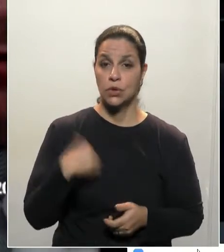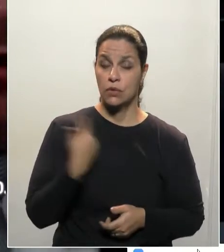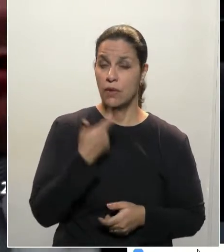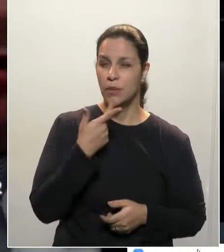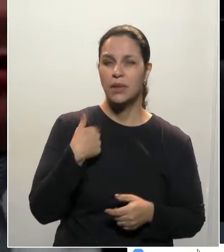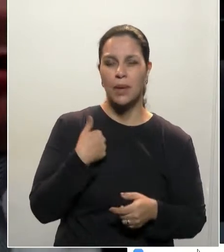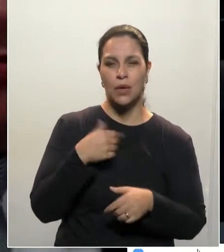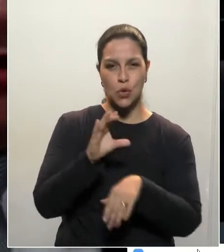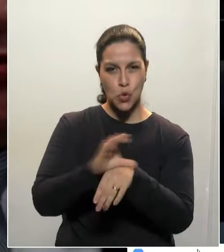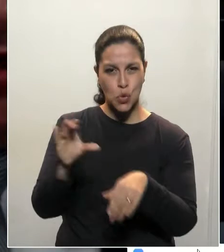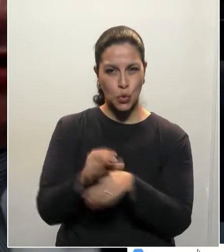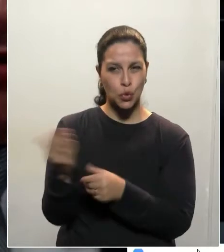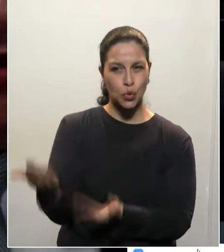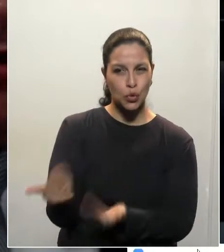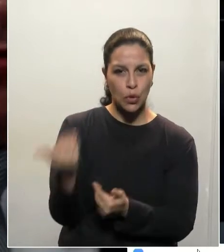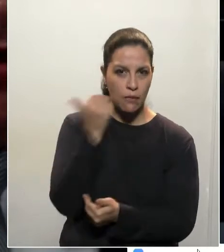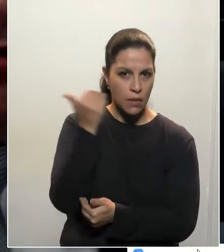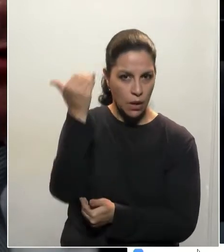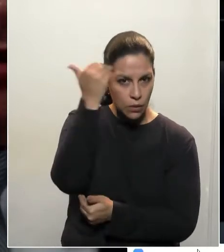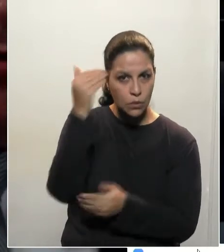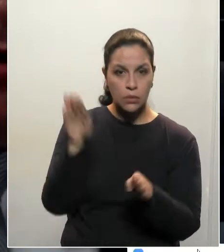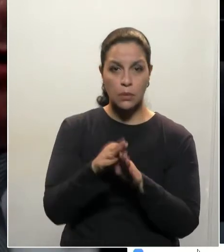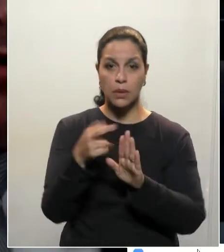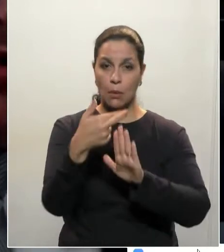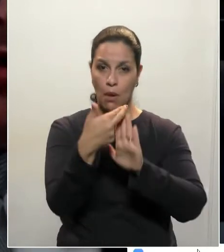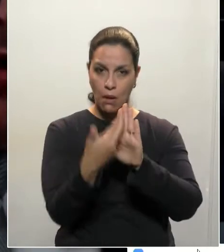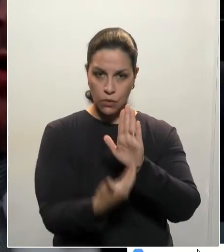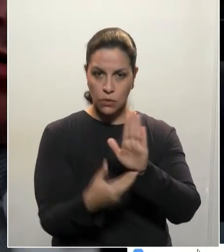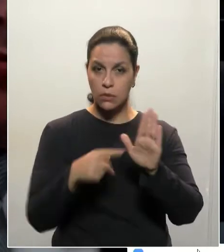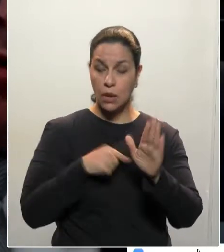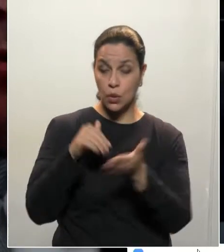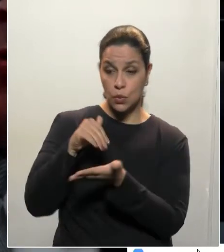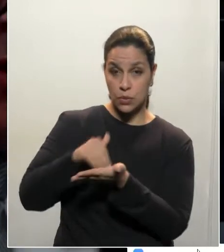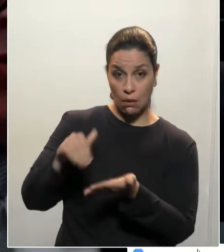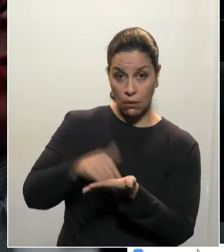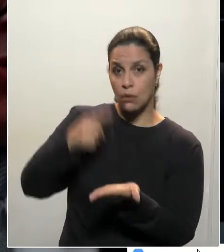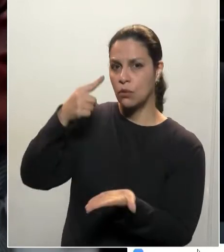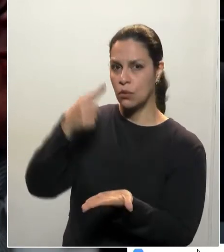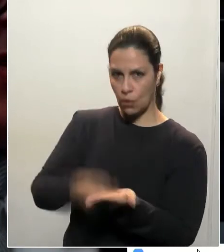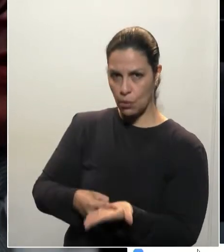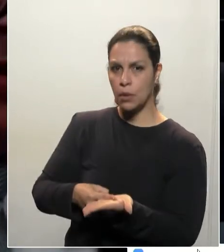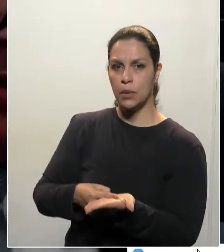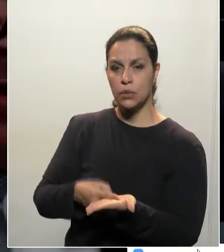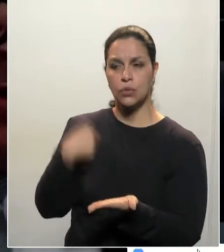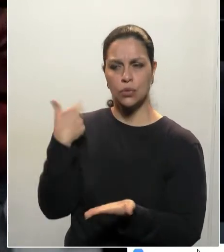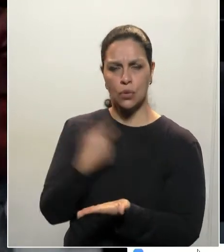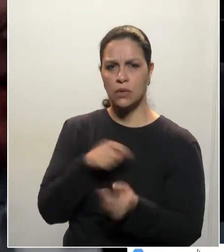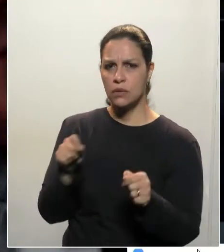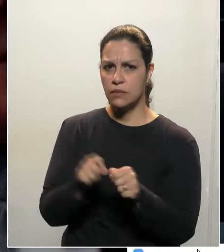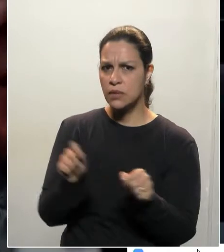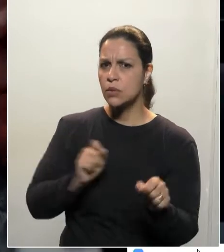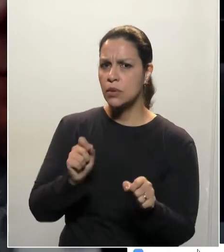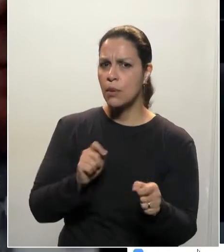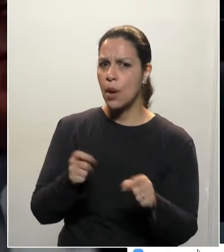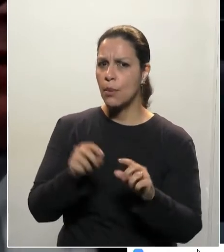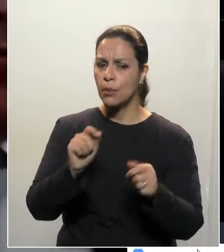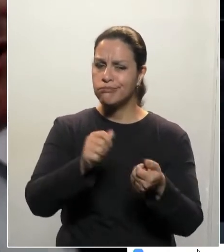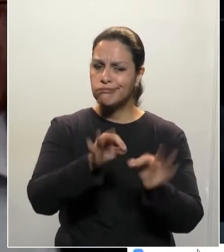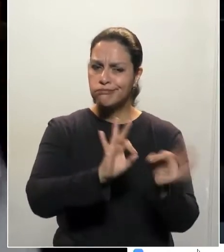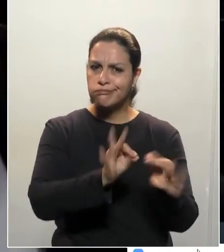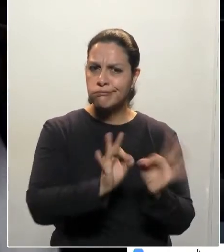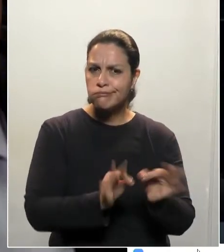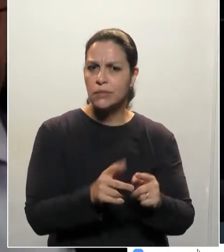adultos, e mesmo que tenha saído uma resolução, o secretário assumiu o compromisso conosco de fazer uma revisão,